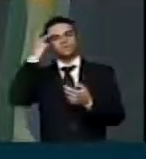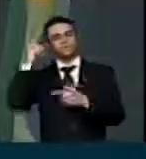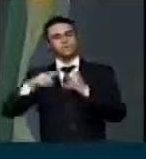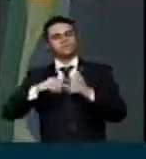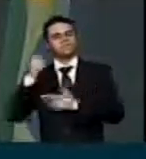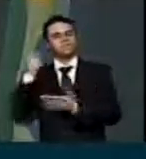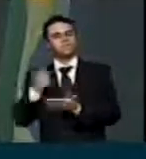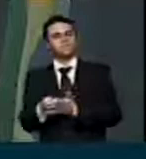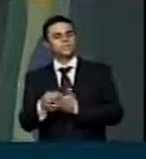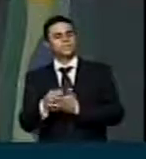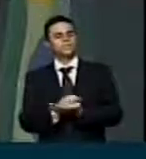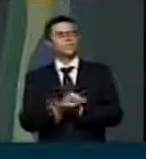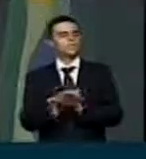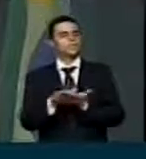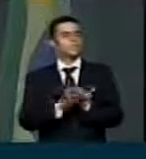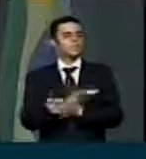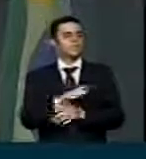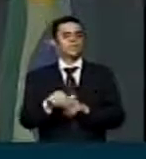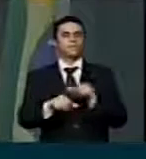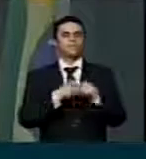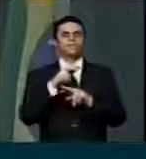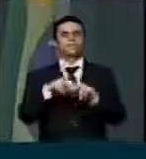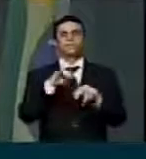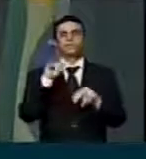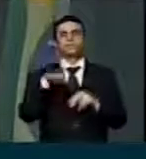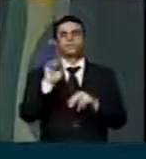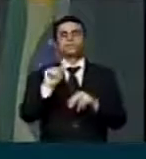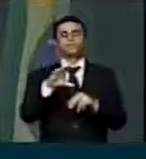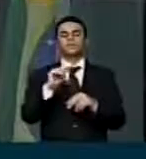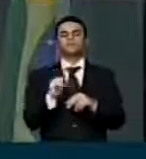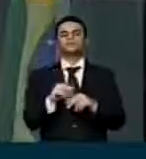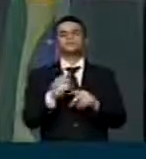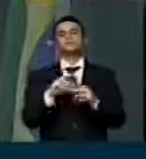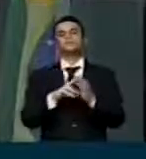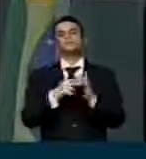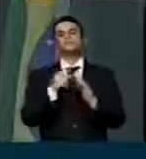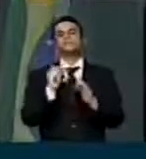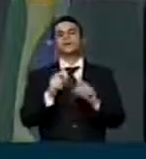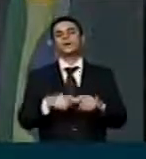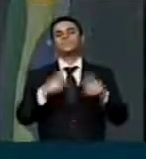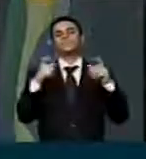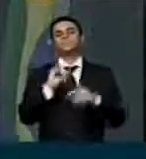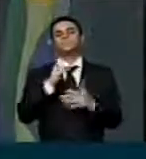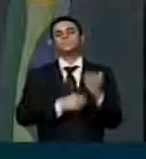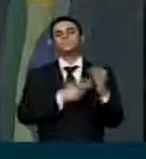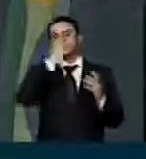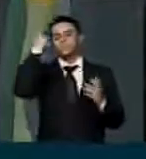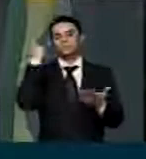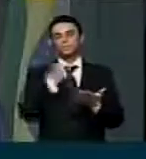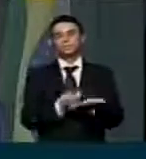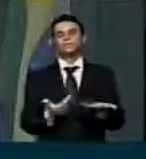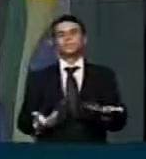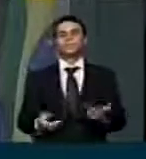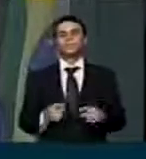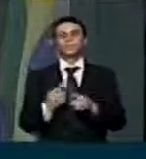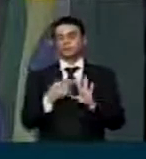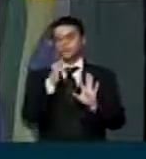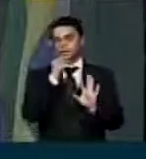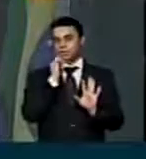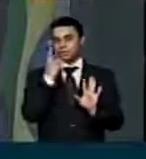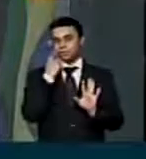você sequer corrige pela inflação. O que equivale a dizer? Aumenta o imposto que o trabalhador paga. Para se ter uma ideia,